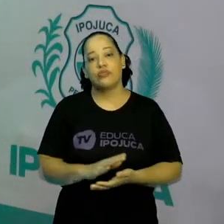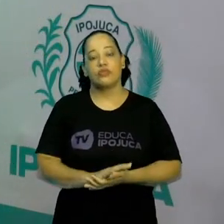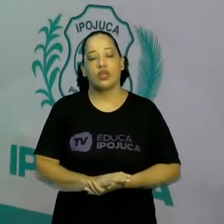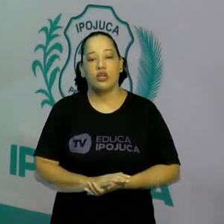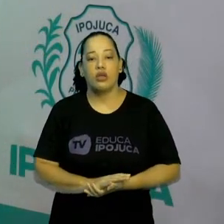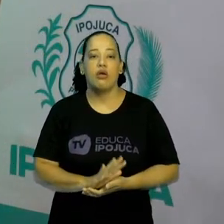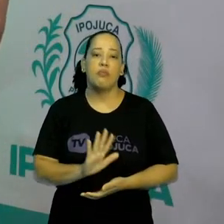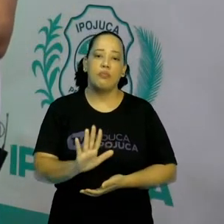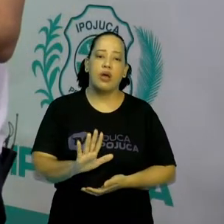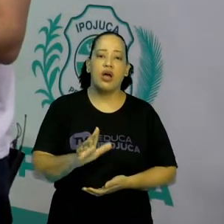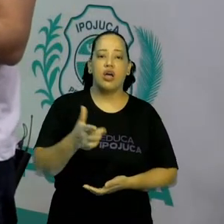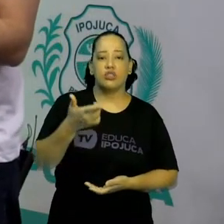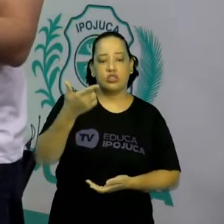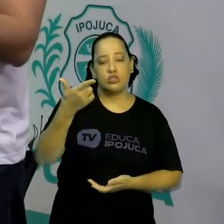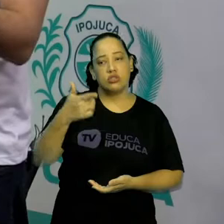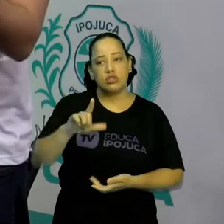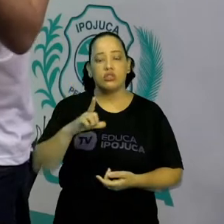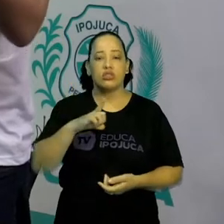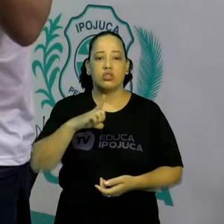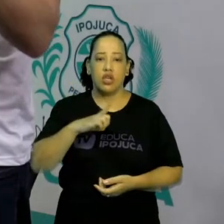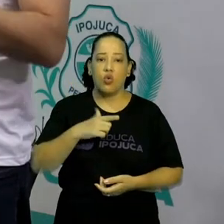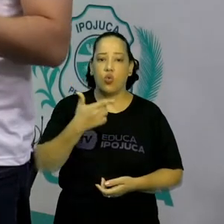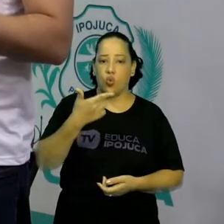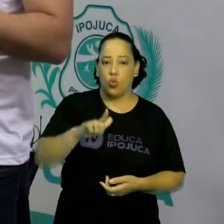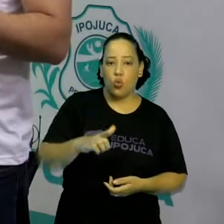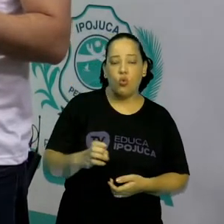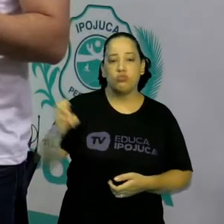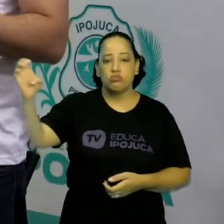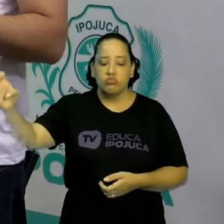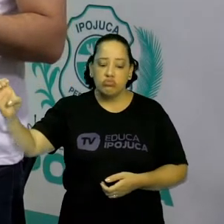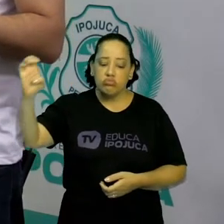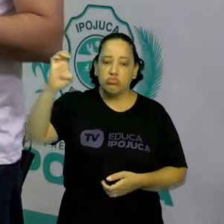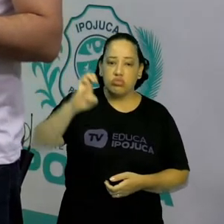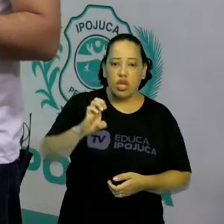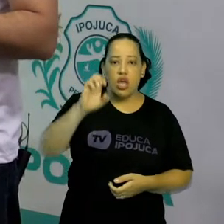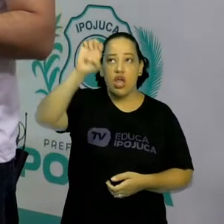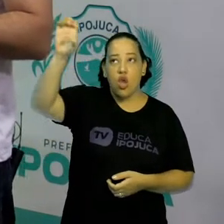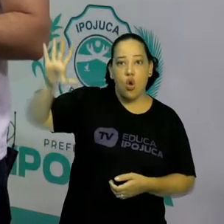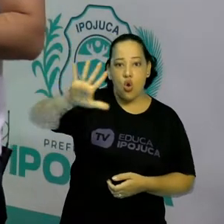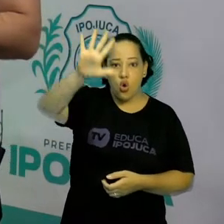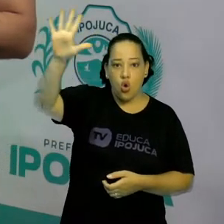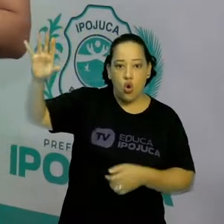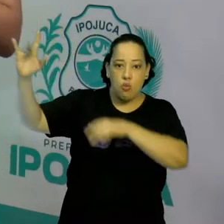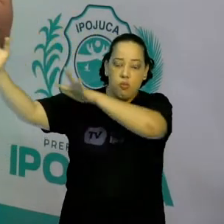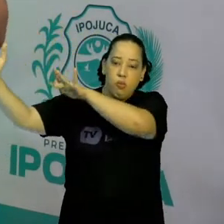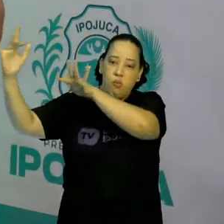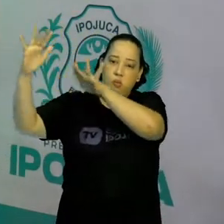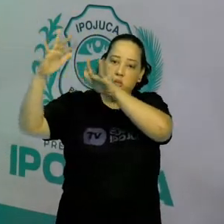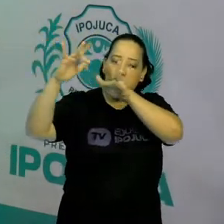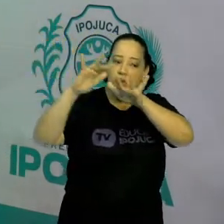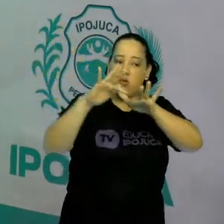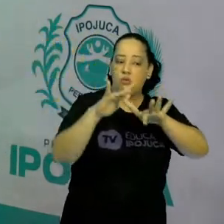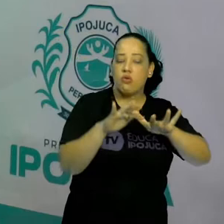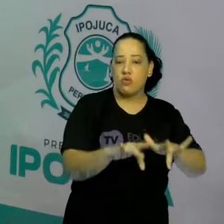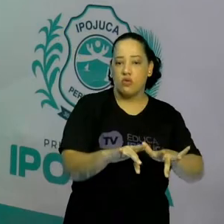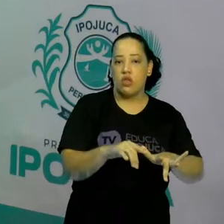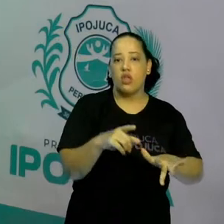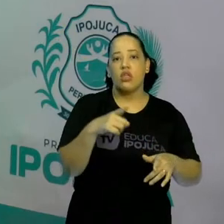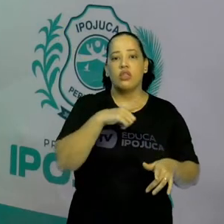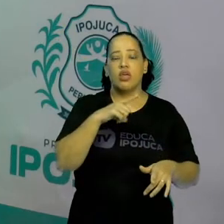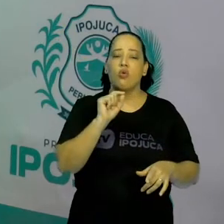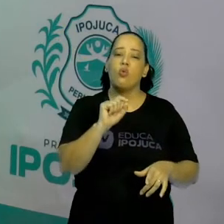à vinda de imigrantes europeus para o Brasil. Houve um incentivo do governo